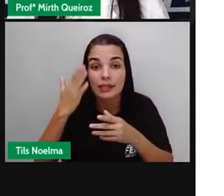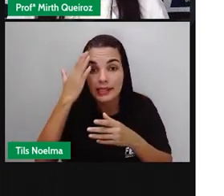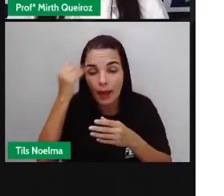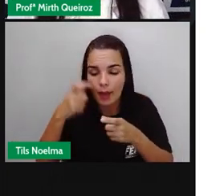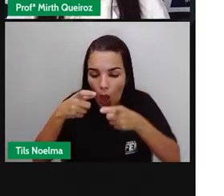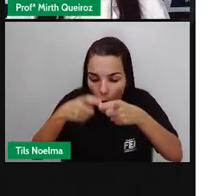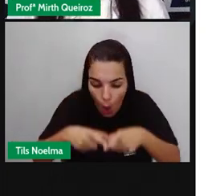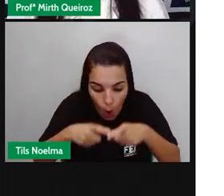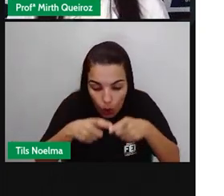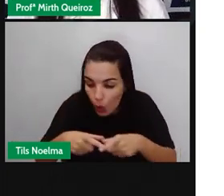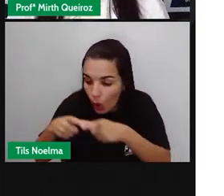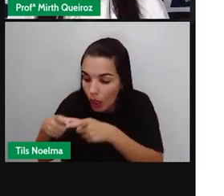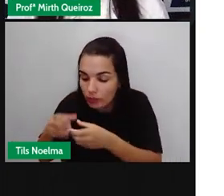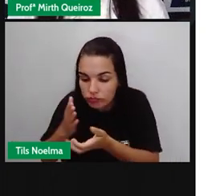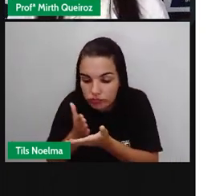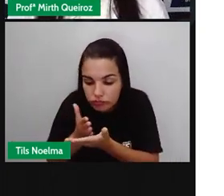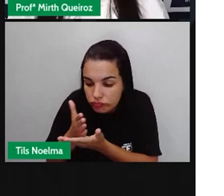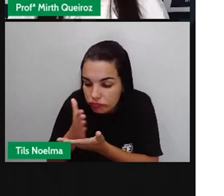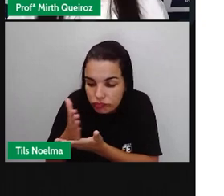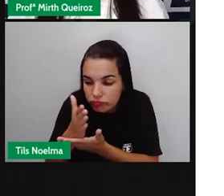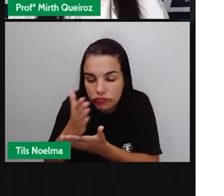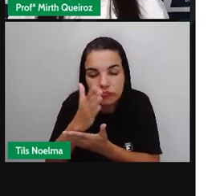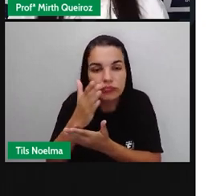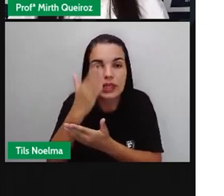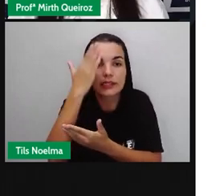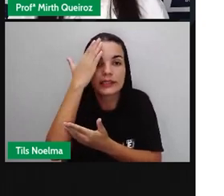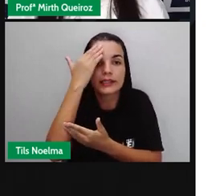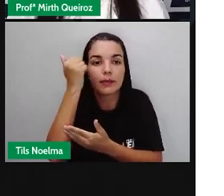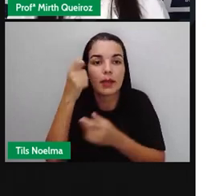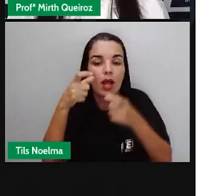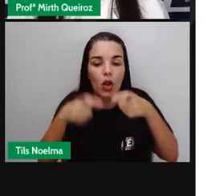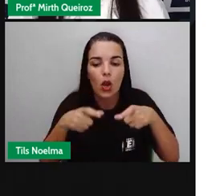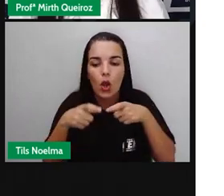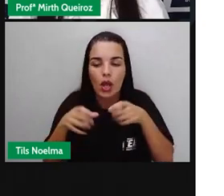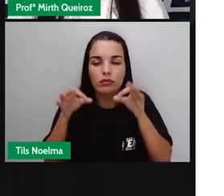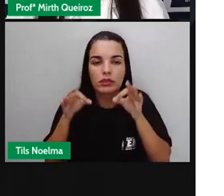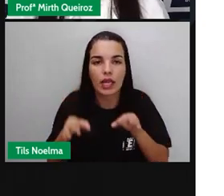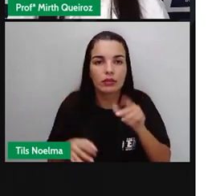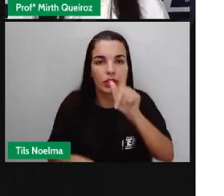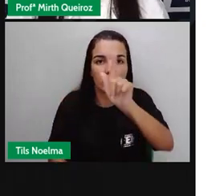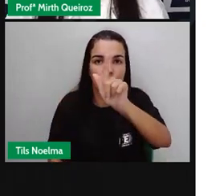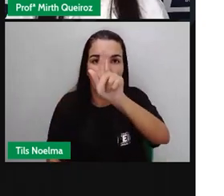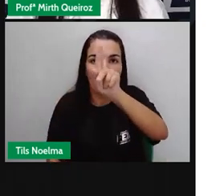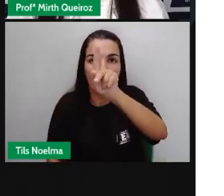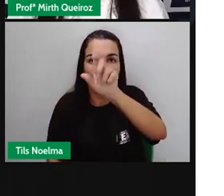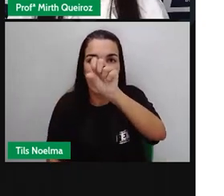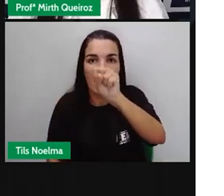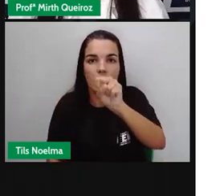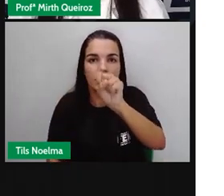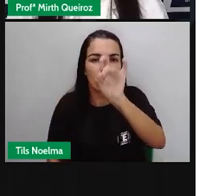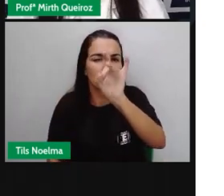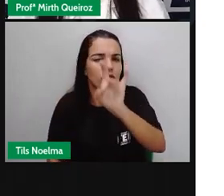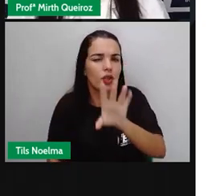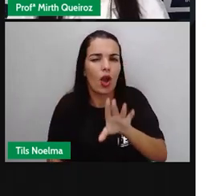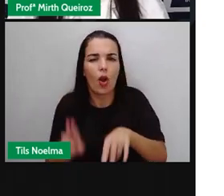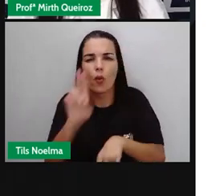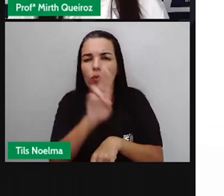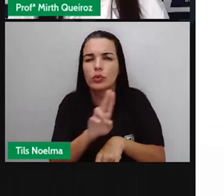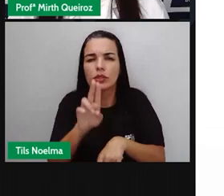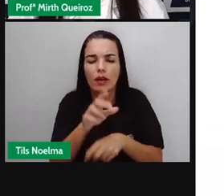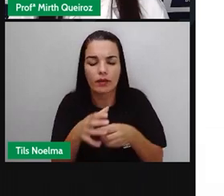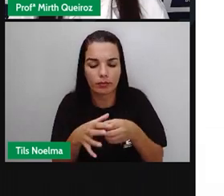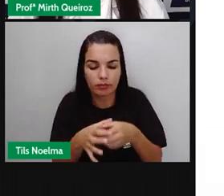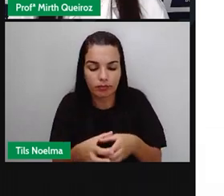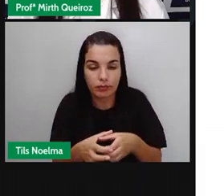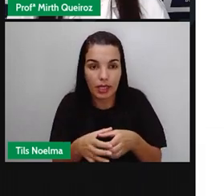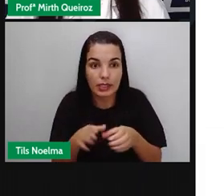localizar ou localizar um determinado local, né? O GPS, antigamente, a gente utilizava só a parte de um aparelhinho que